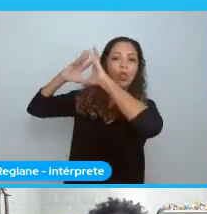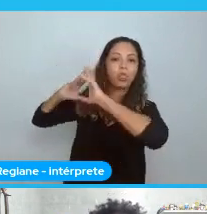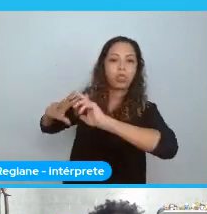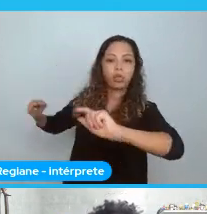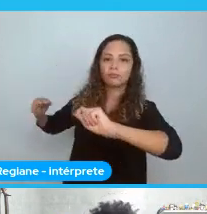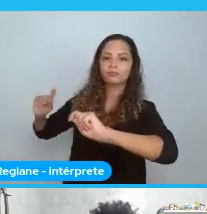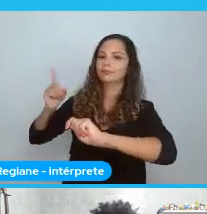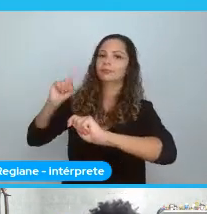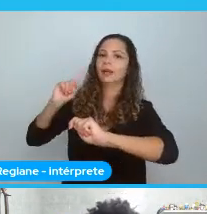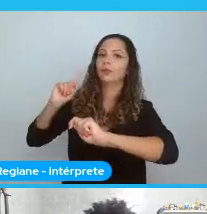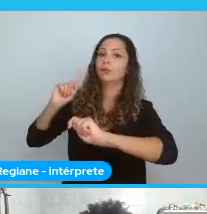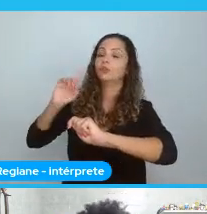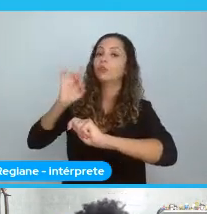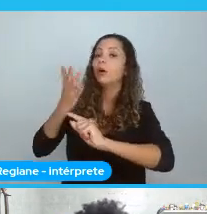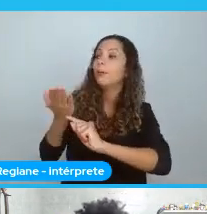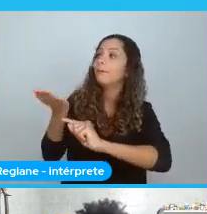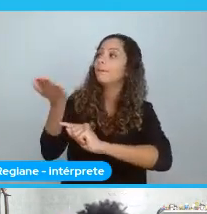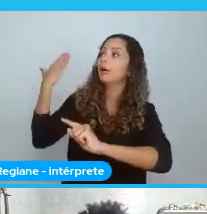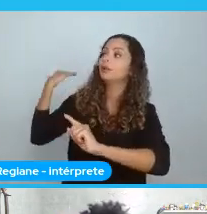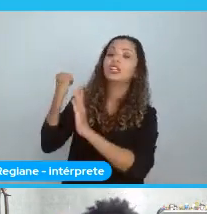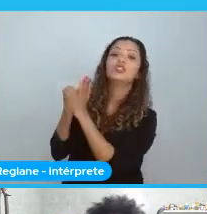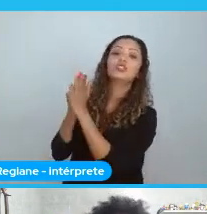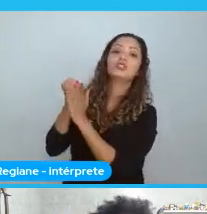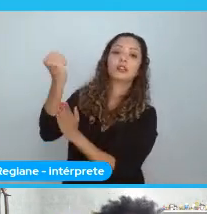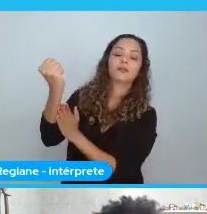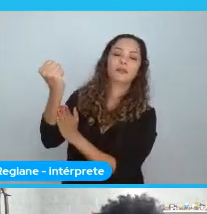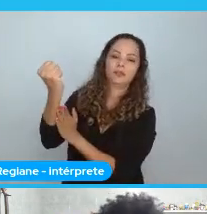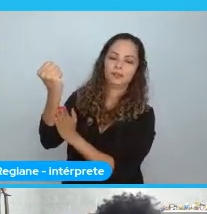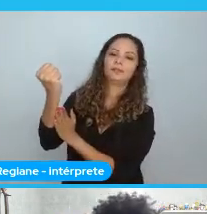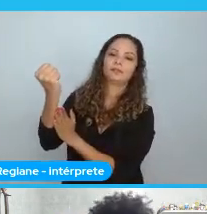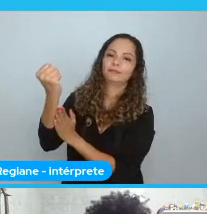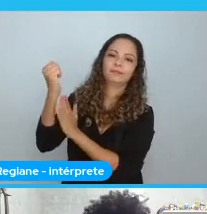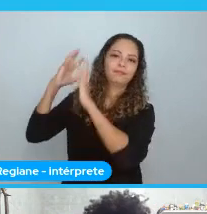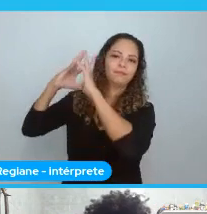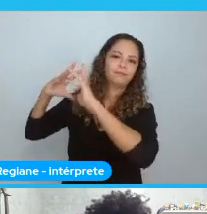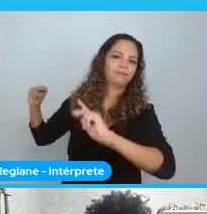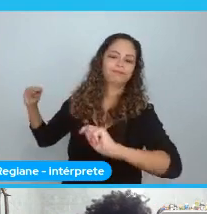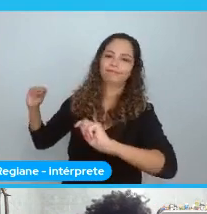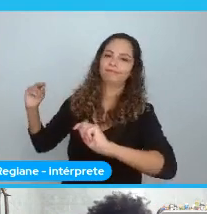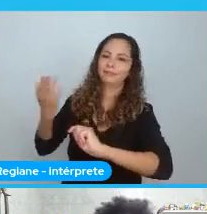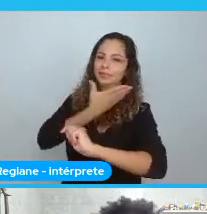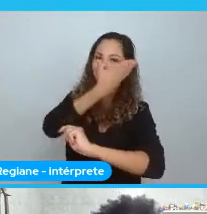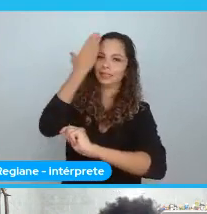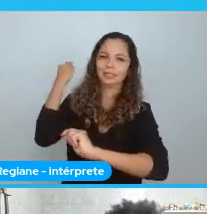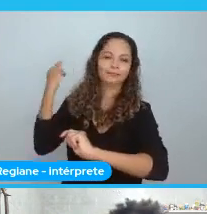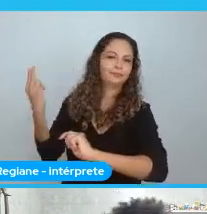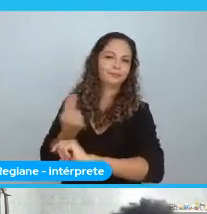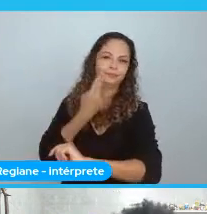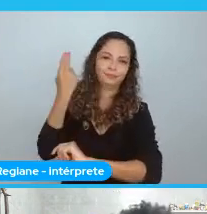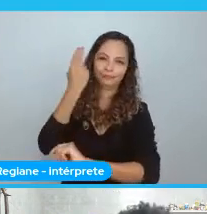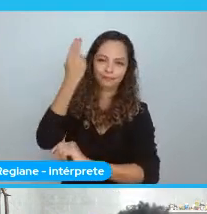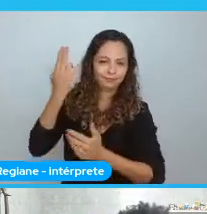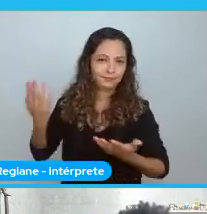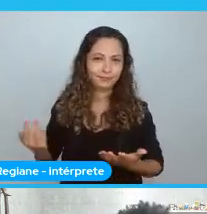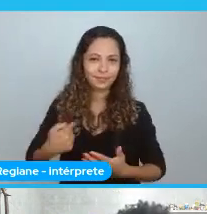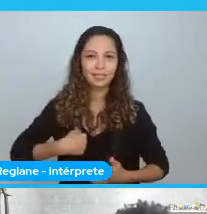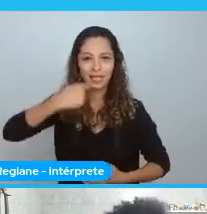Quando eu falei. Logo no início. Que. Enquanto eu. Sendo uma pessoa negra. Eu não tenho como. Como não falar.